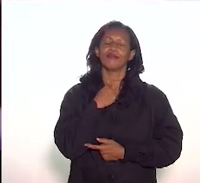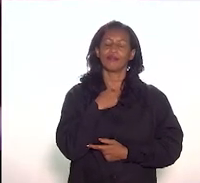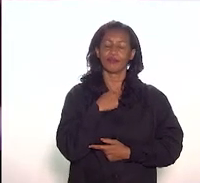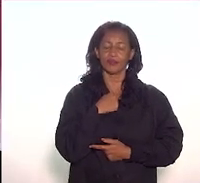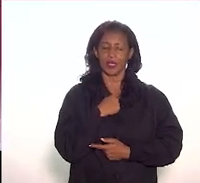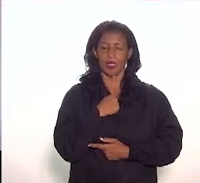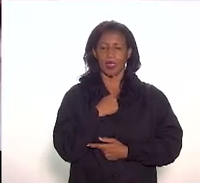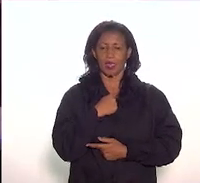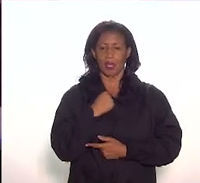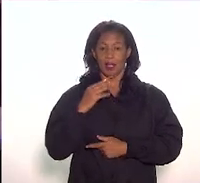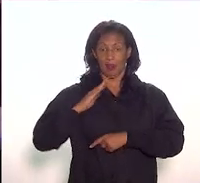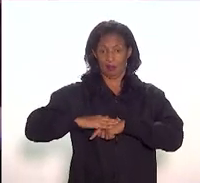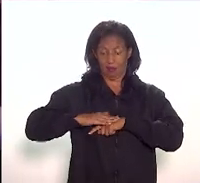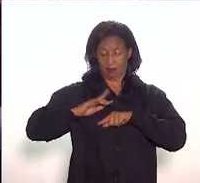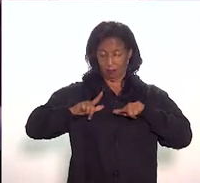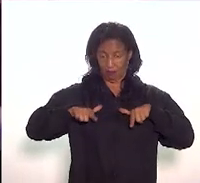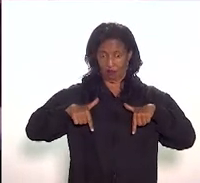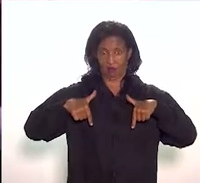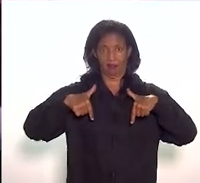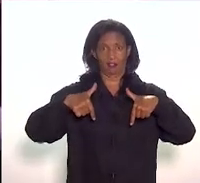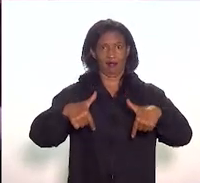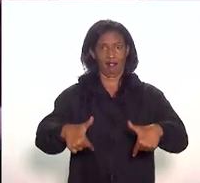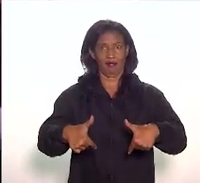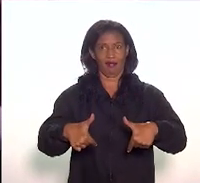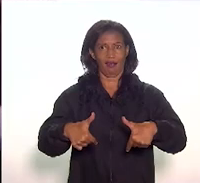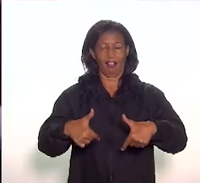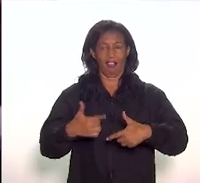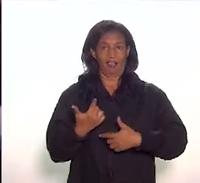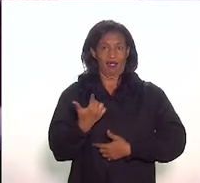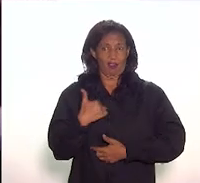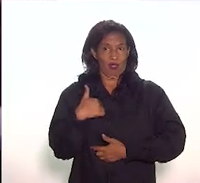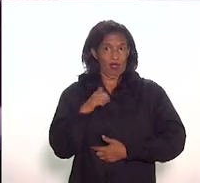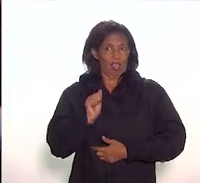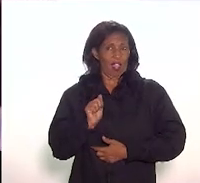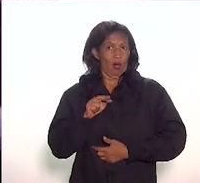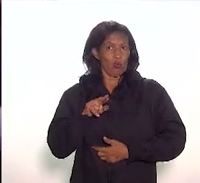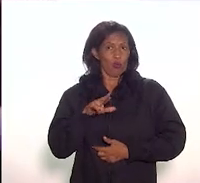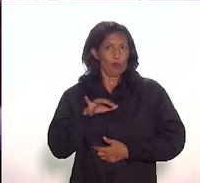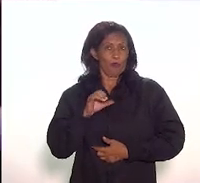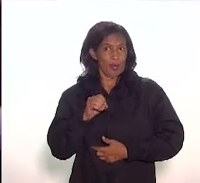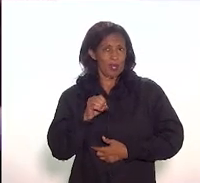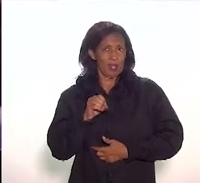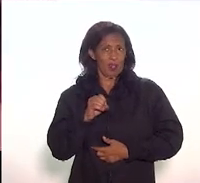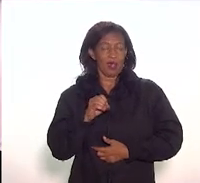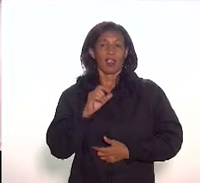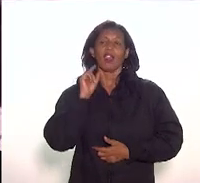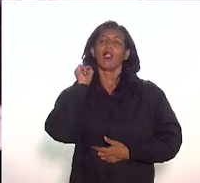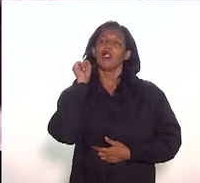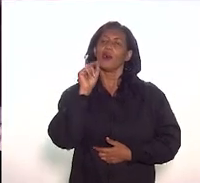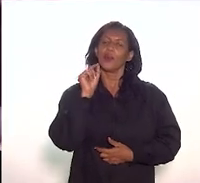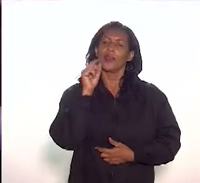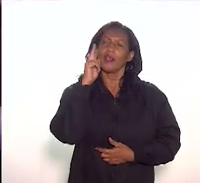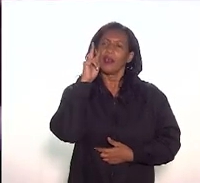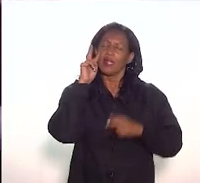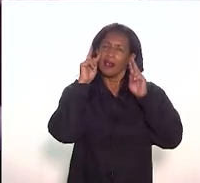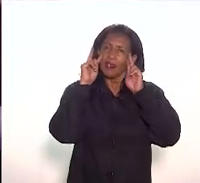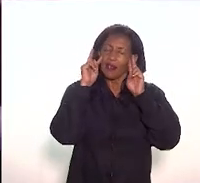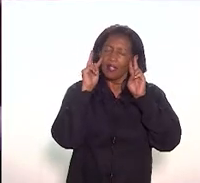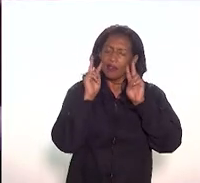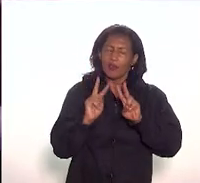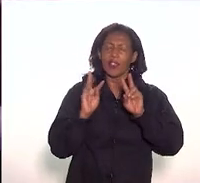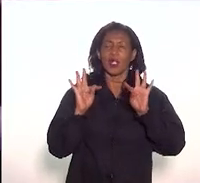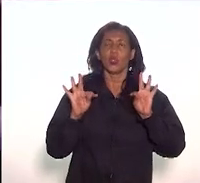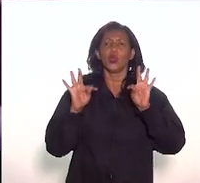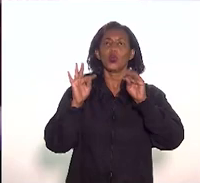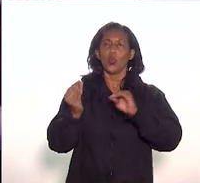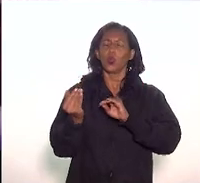a nossa ousadia ou a nossa utopia é exatamente ver, digamos, tudo isso que